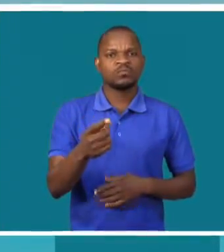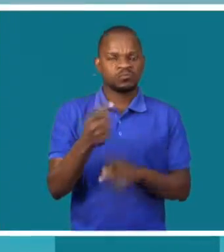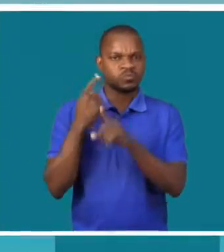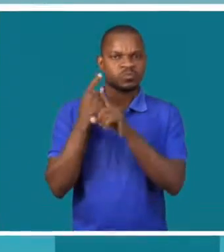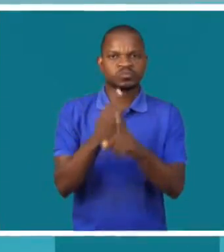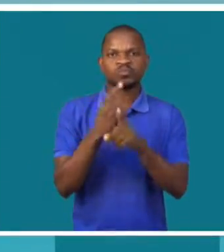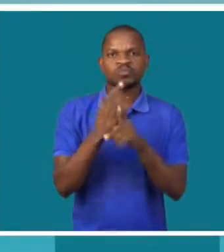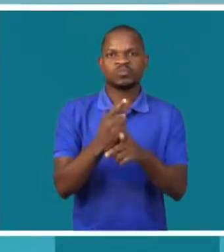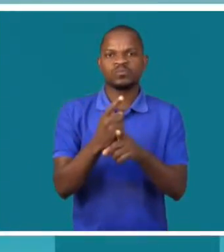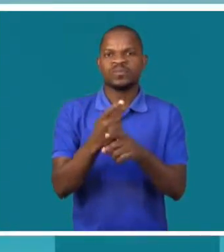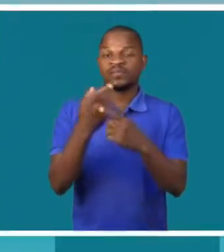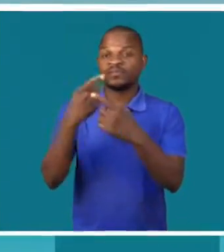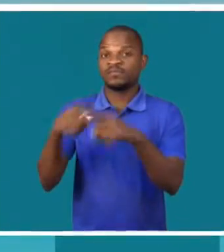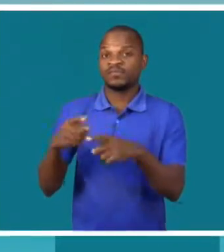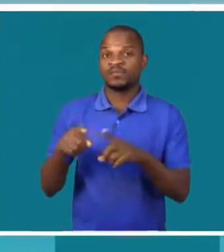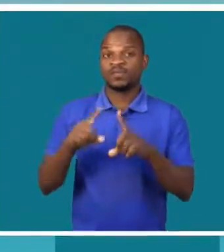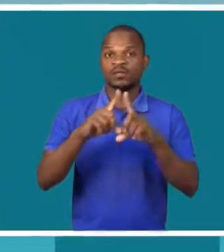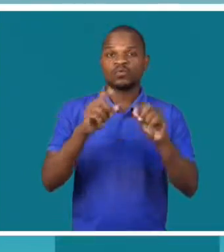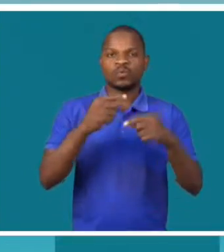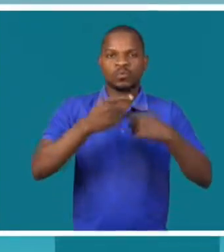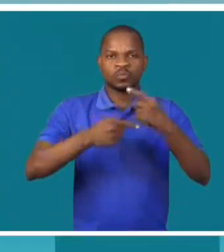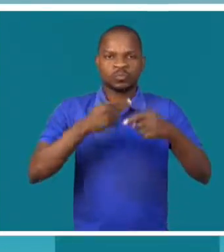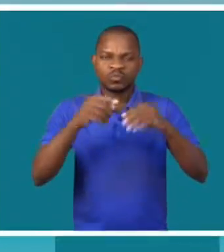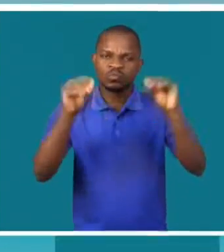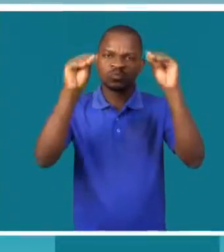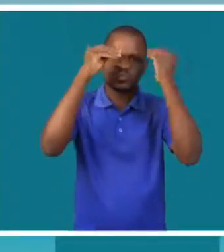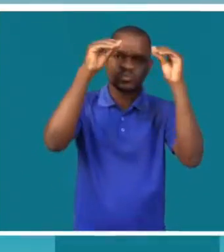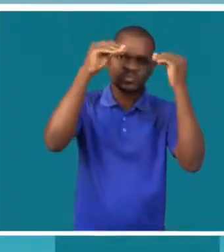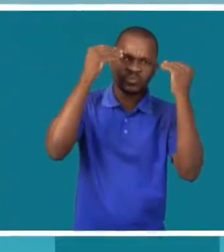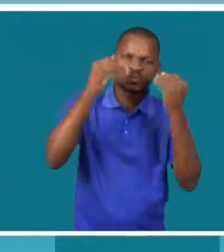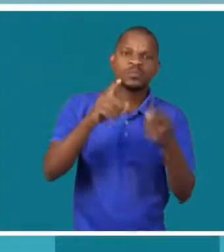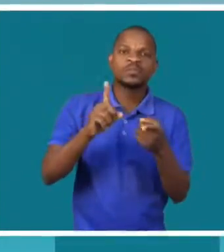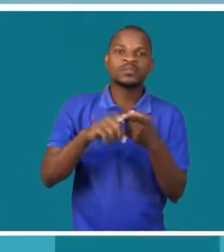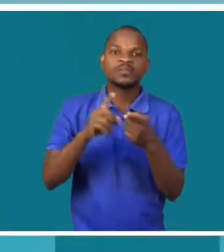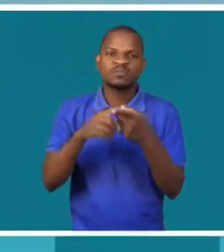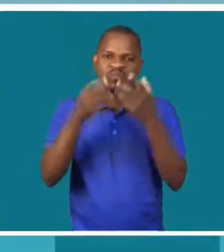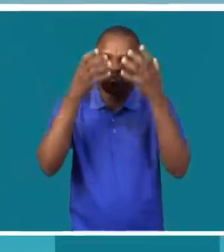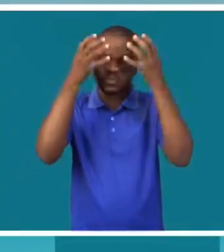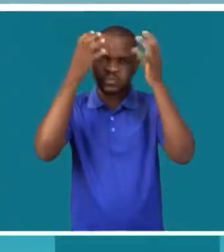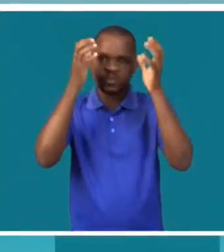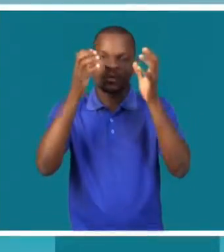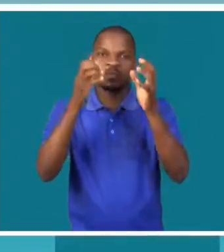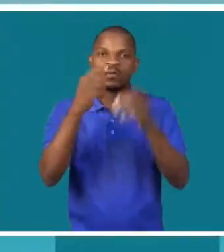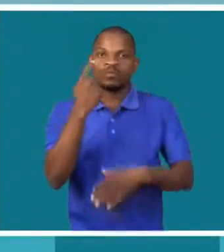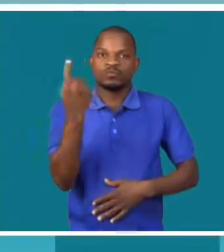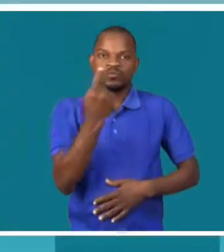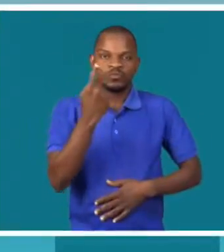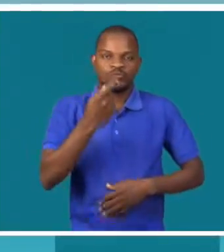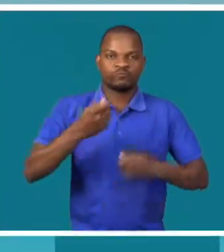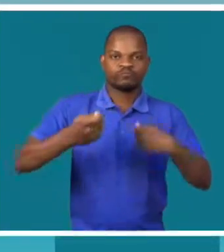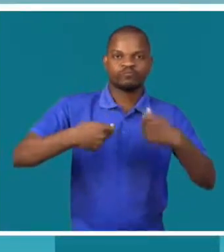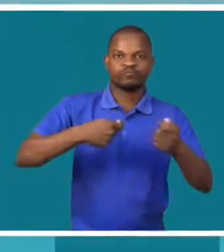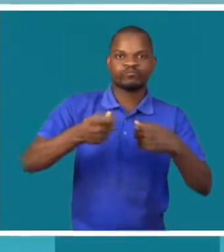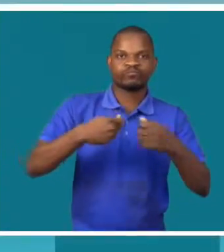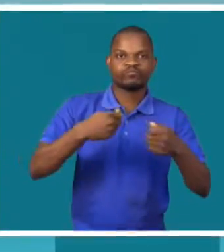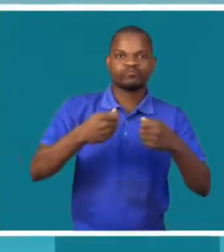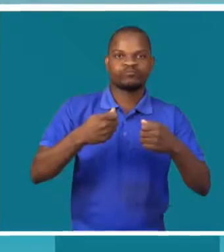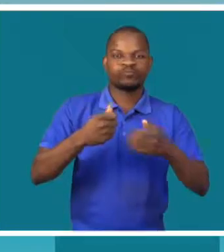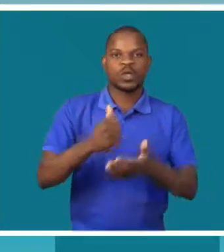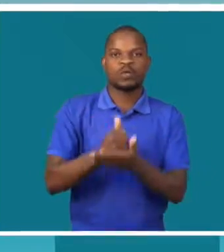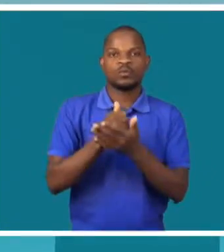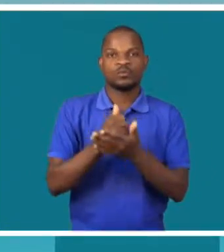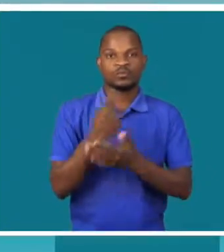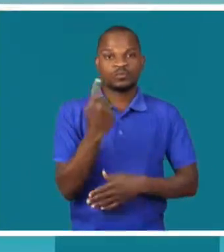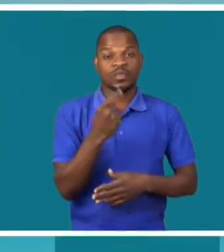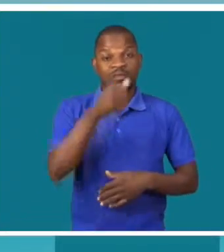a sua participação em projetos de capacitação, em projetos de formação para o autossustento. Não